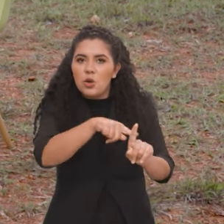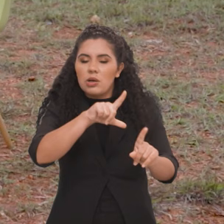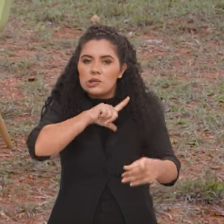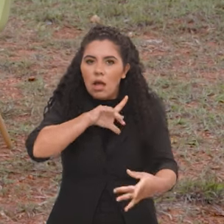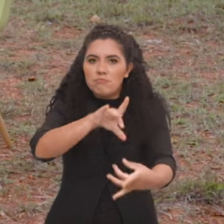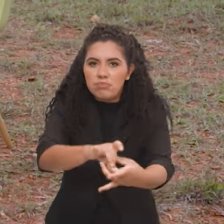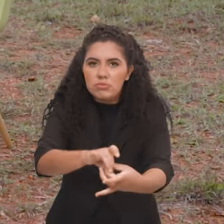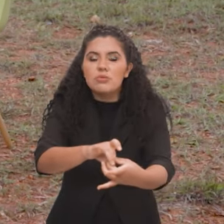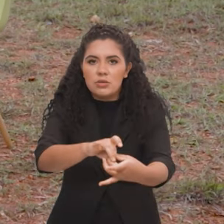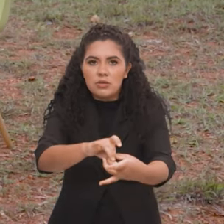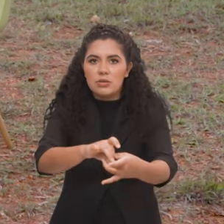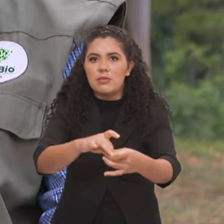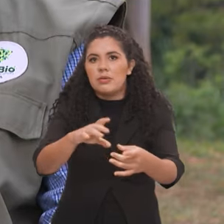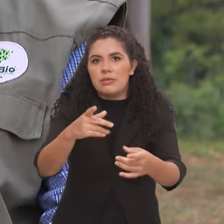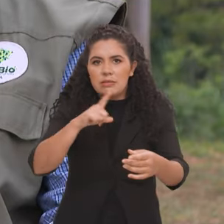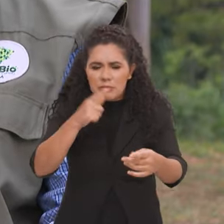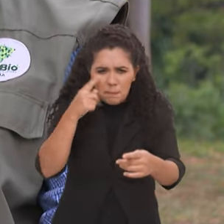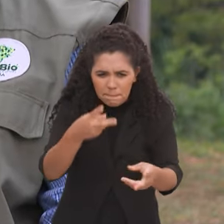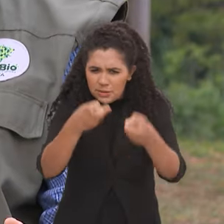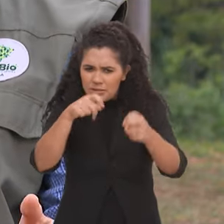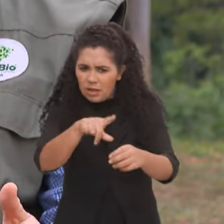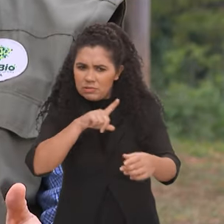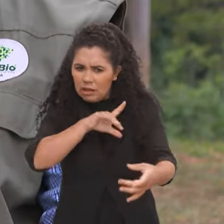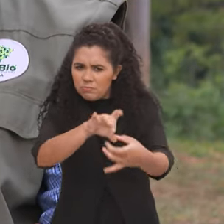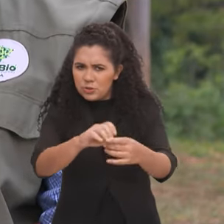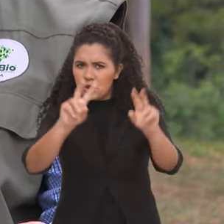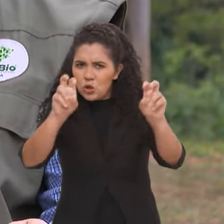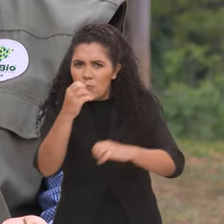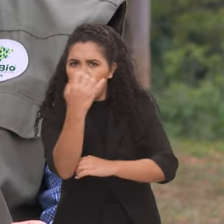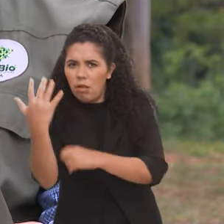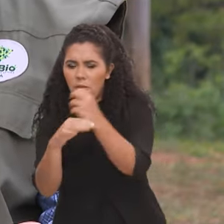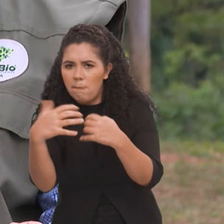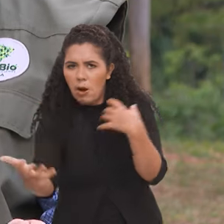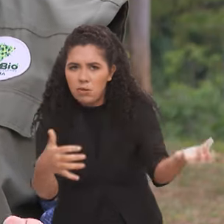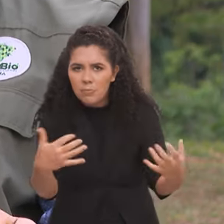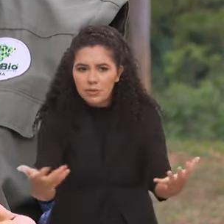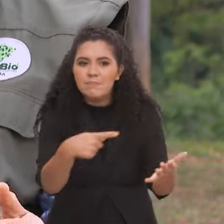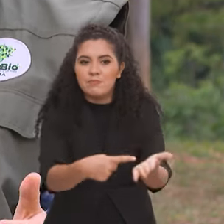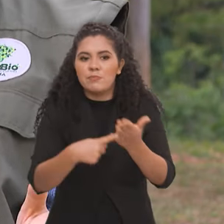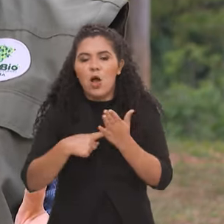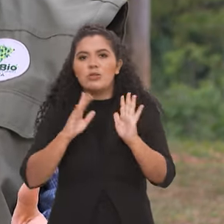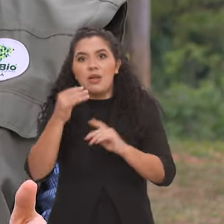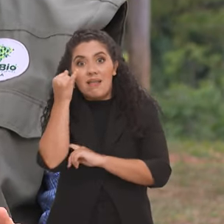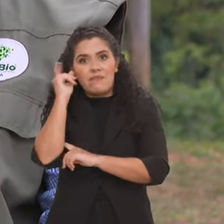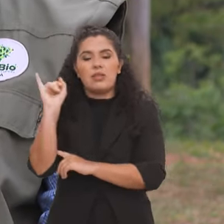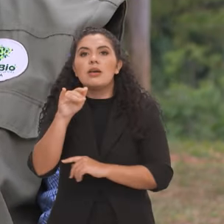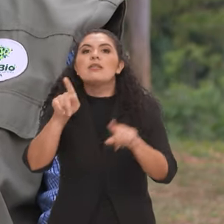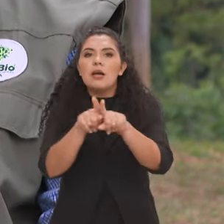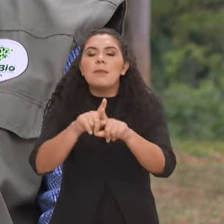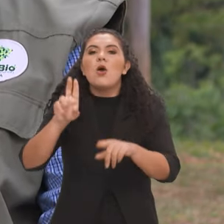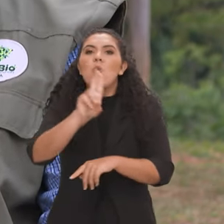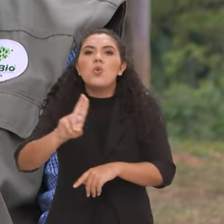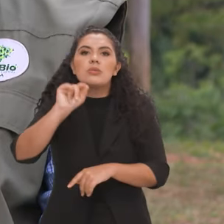associada a desmatamento ilegal. Então, isso já evita. Além disso, a gente usa drones